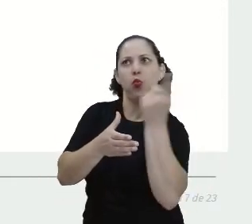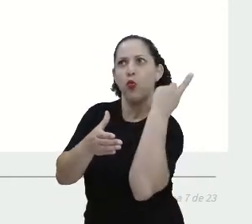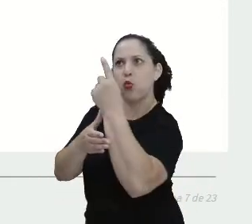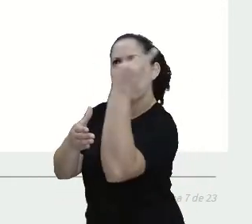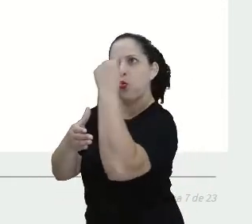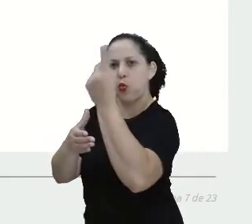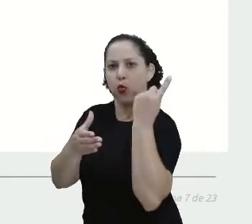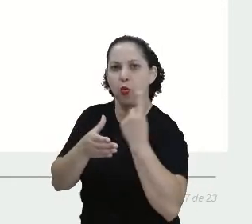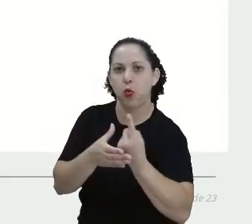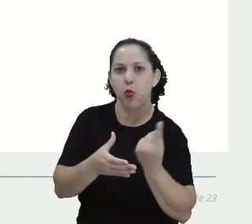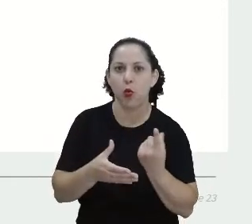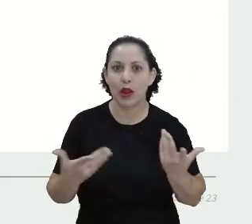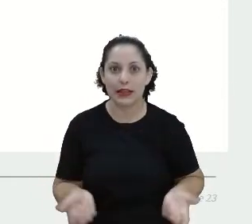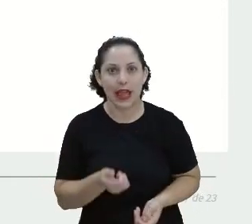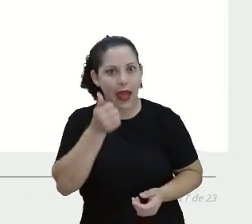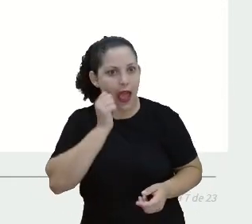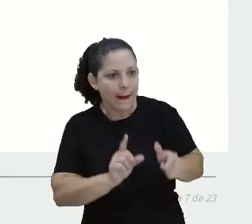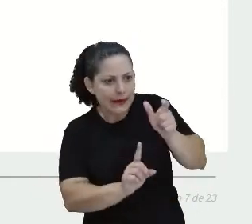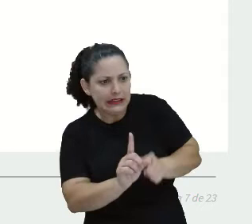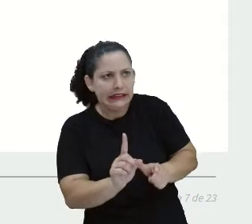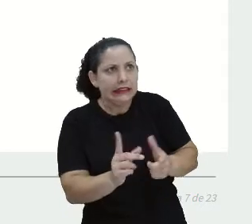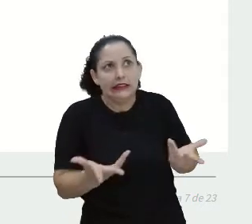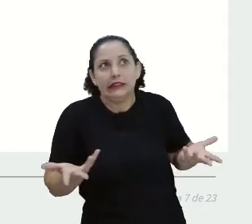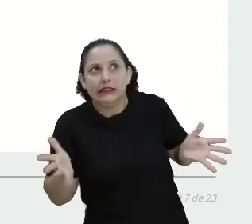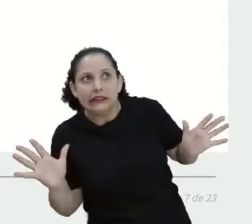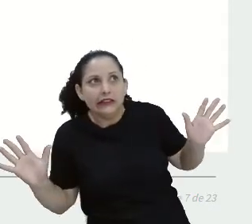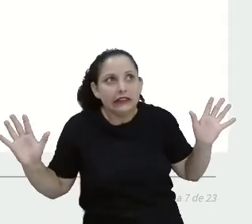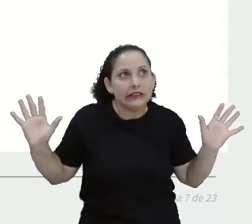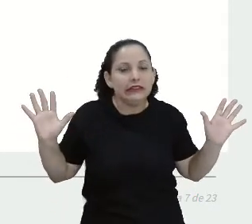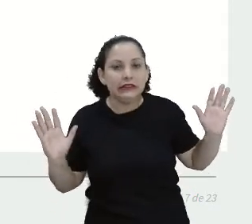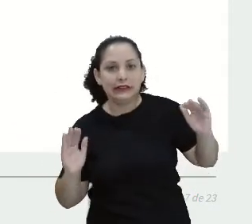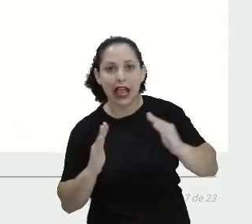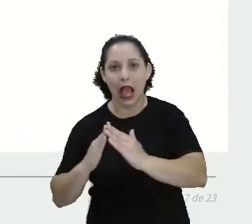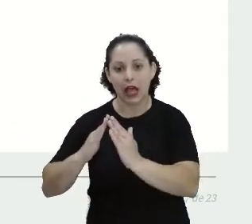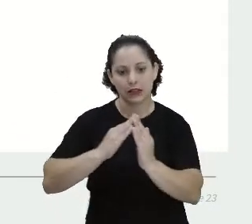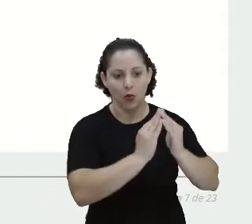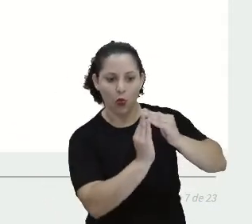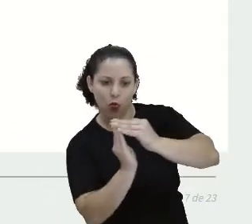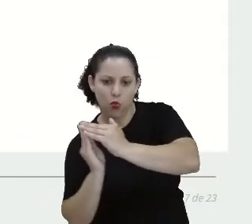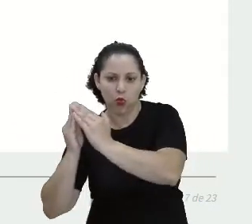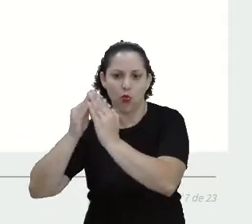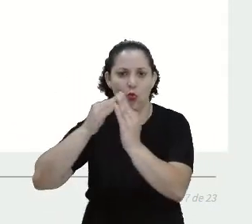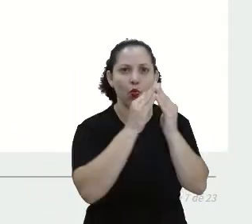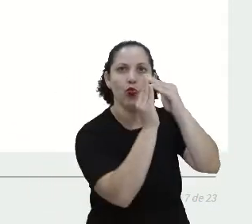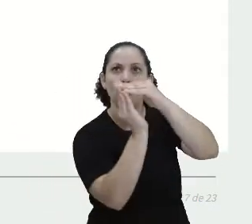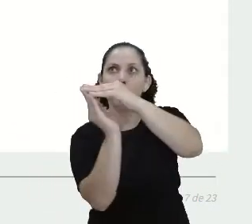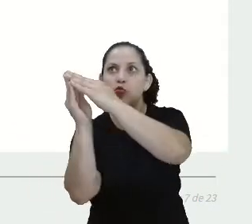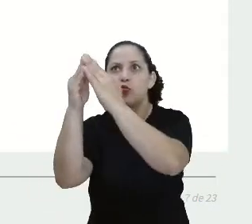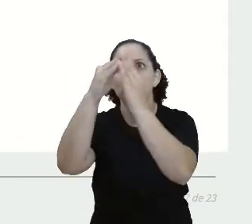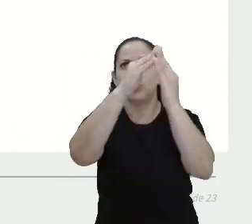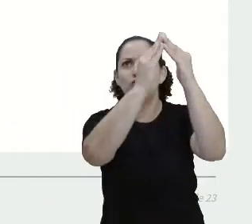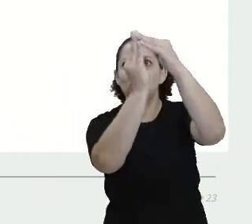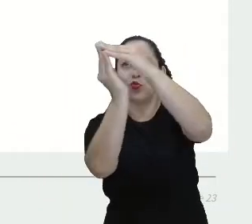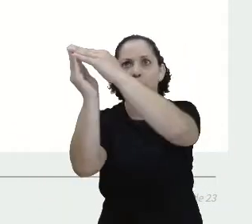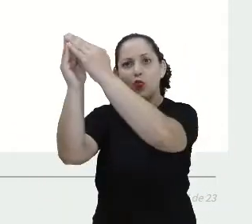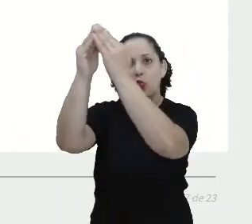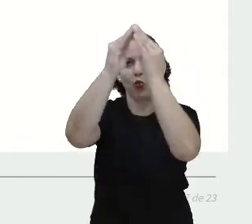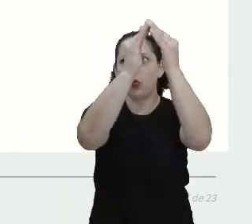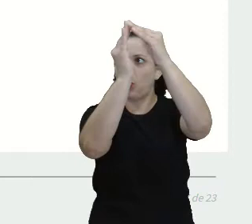não conseguiram se proteger. A casa subiu tão alto que foi cair numa terra